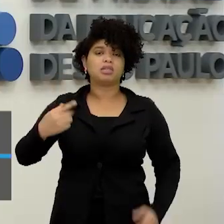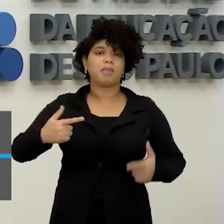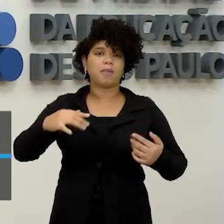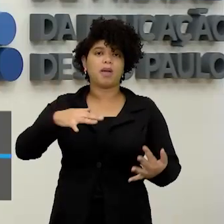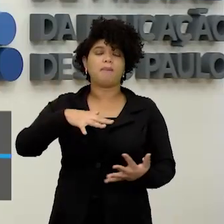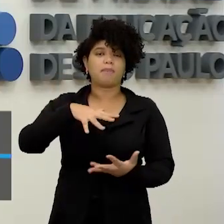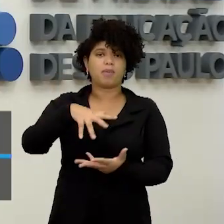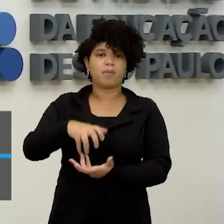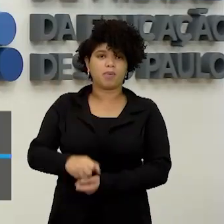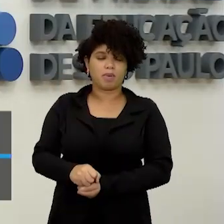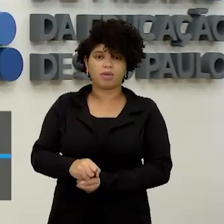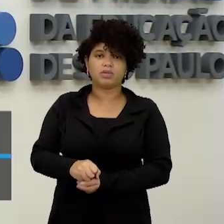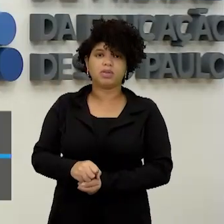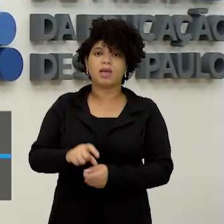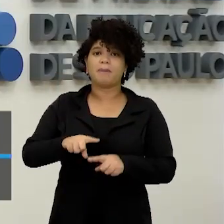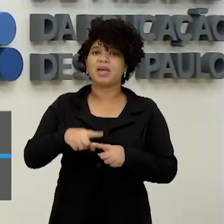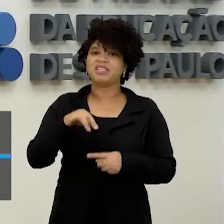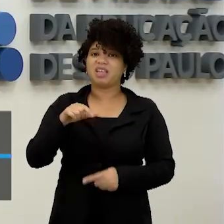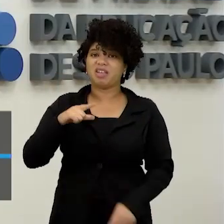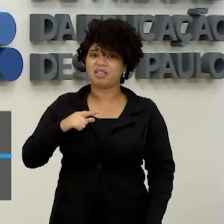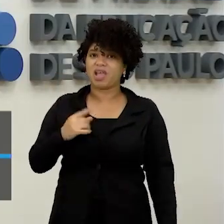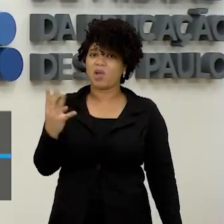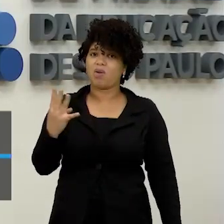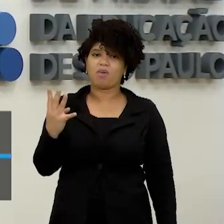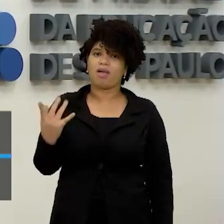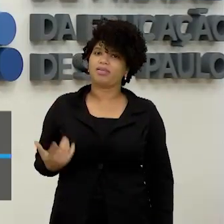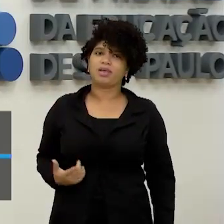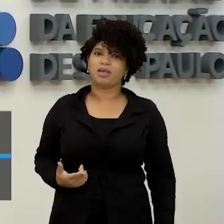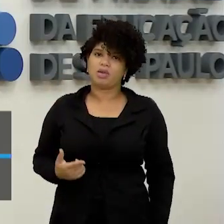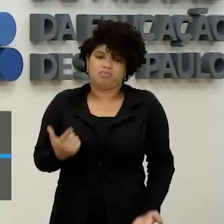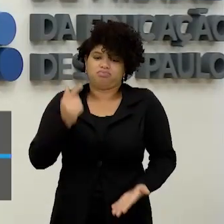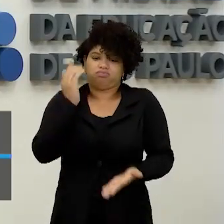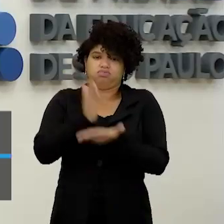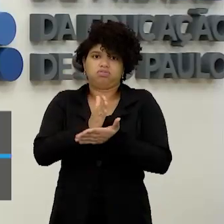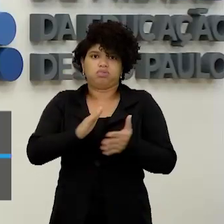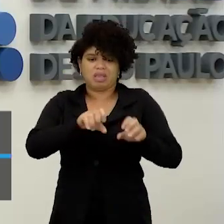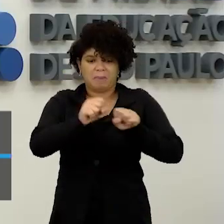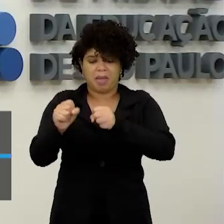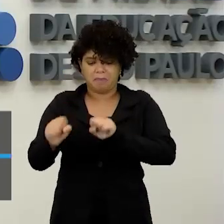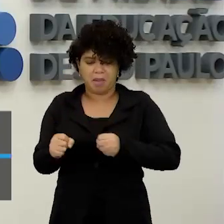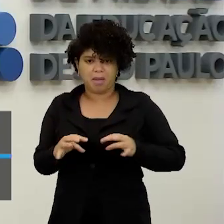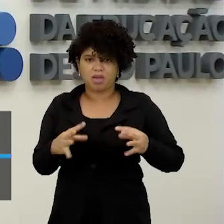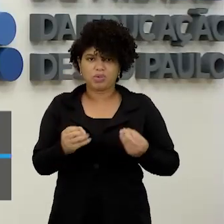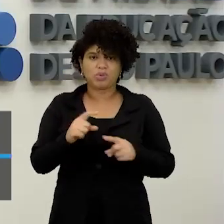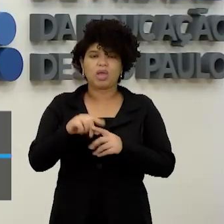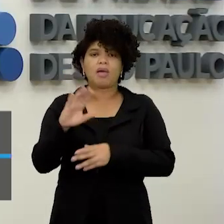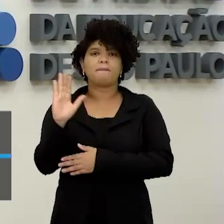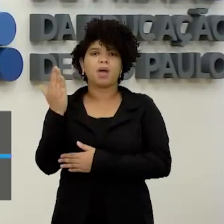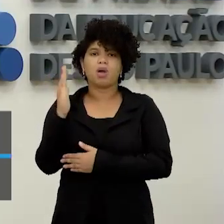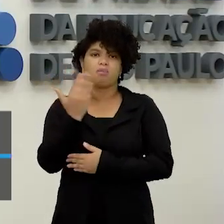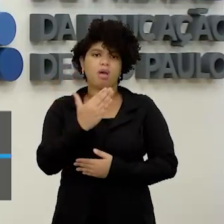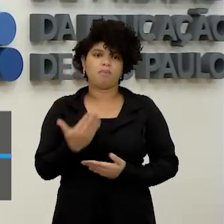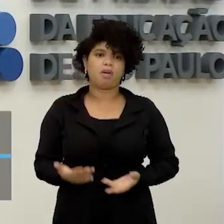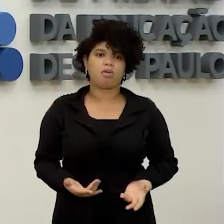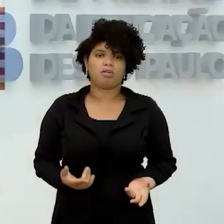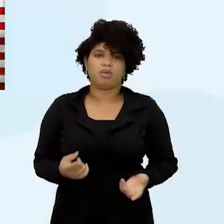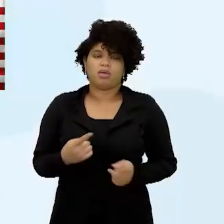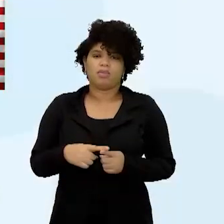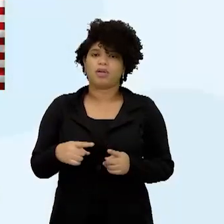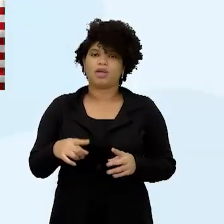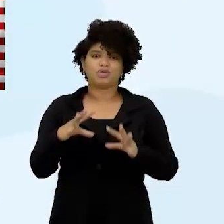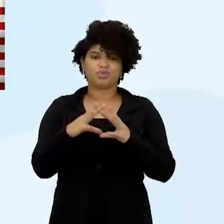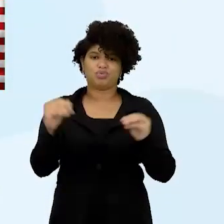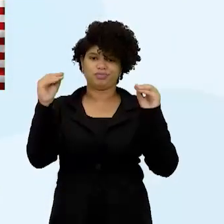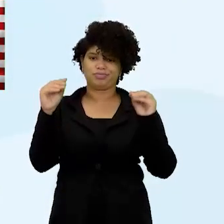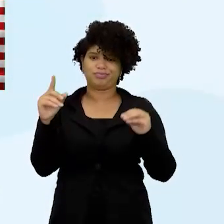quarta, vai ser de pedras e paus, porque não vai sobrar absolutamente nada da humanidade. Portanto,